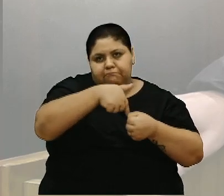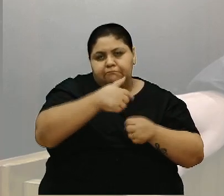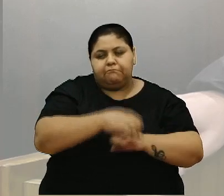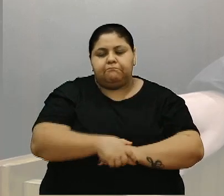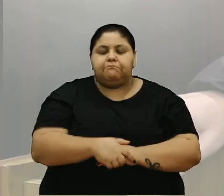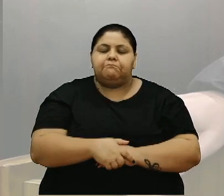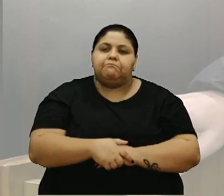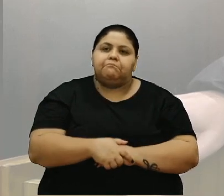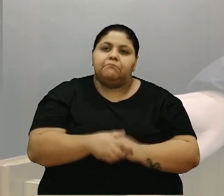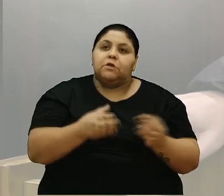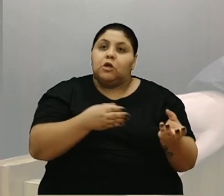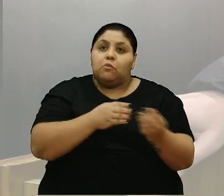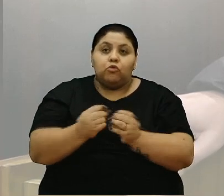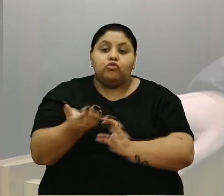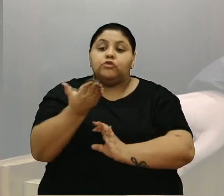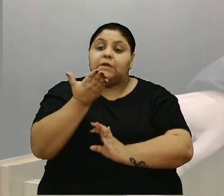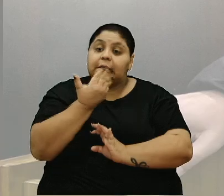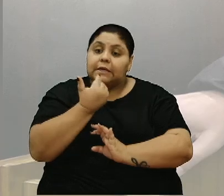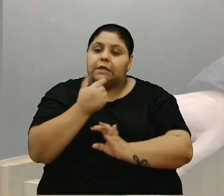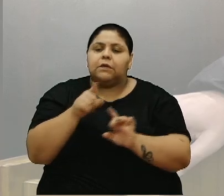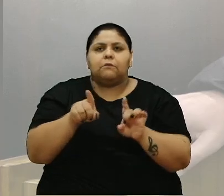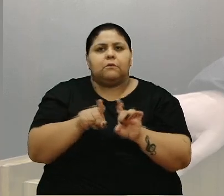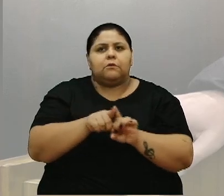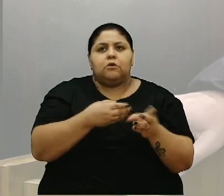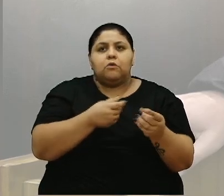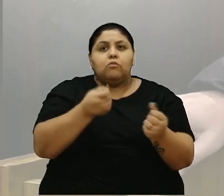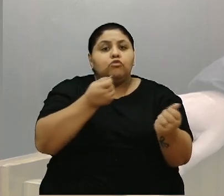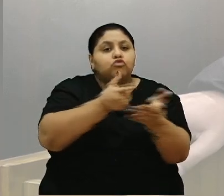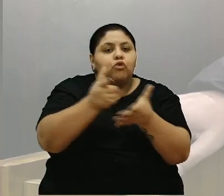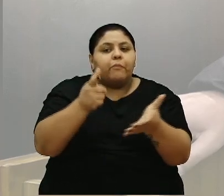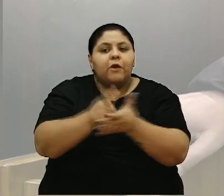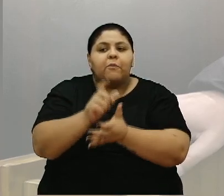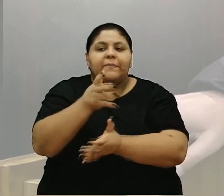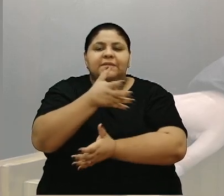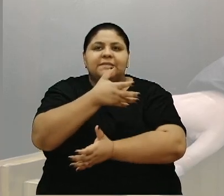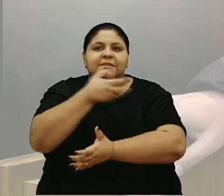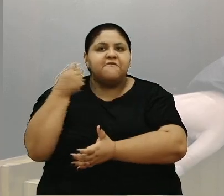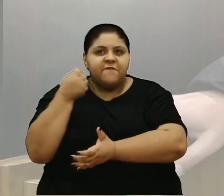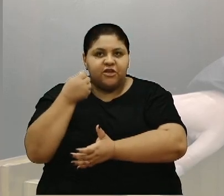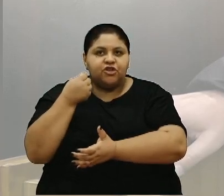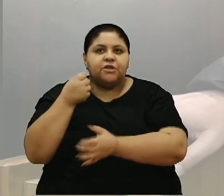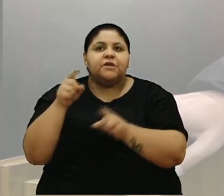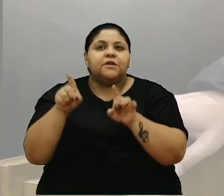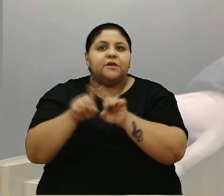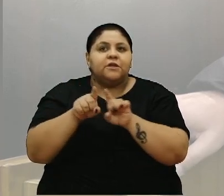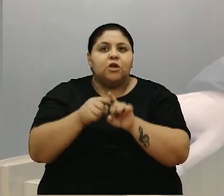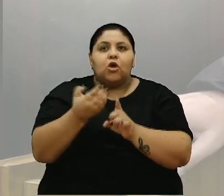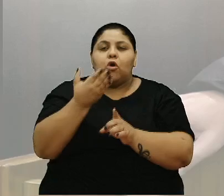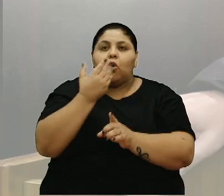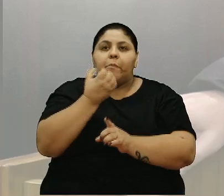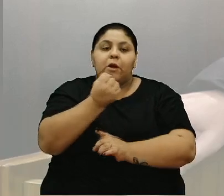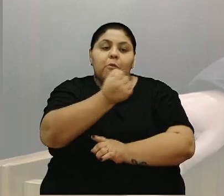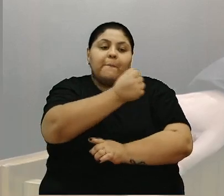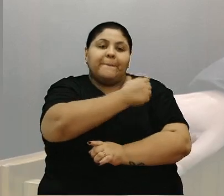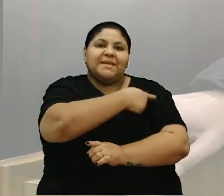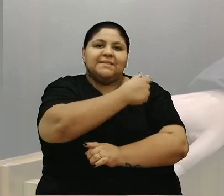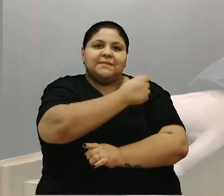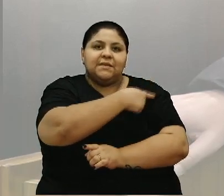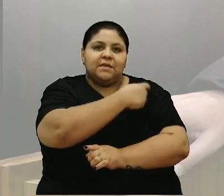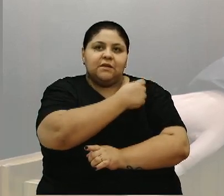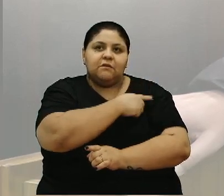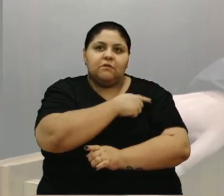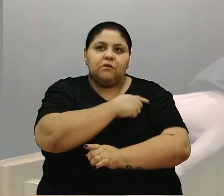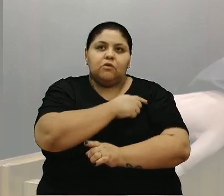Muitos jantaram aqui em Caxias. Muitos compraram uma cerveja antes de entrar no estádio. Muitos comeram um pastel, muitos comeram um